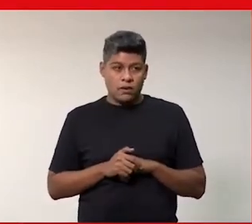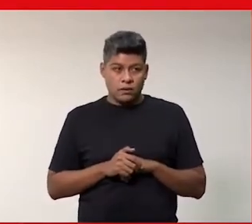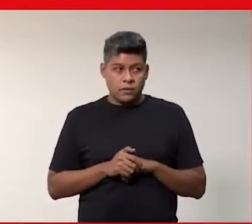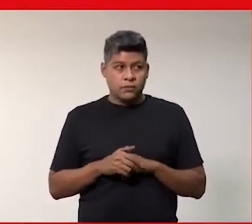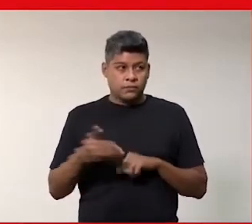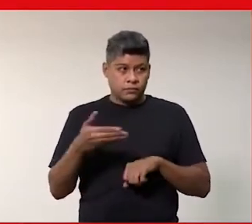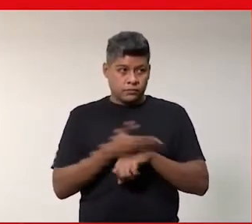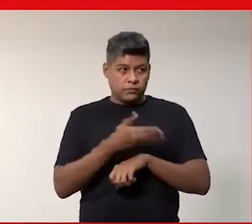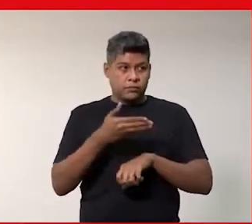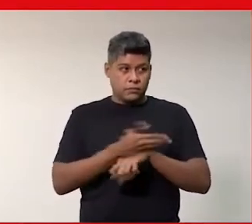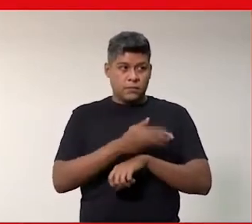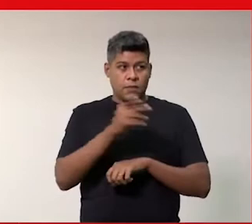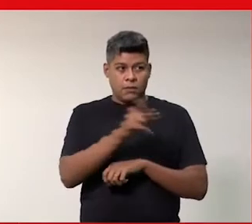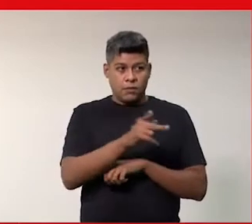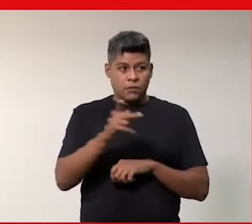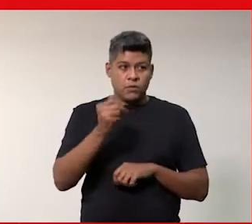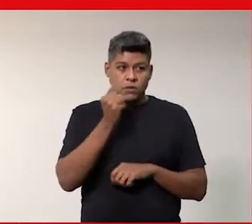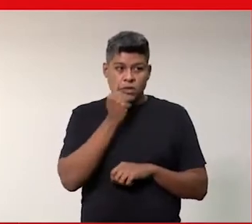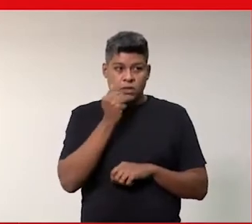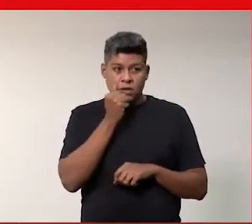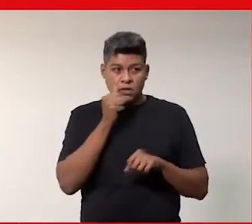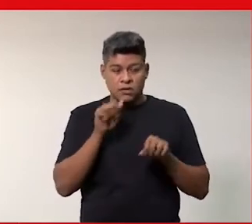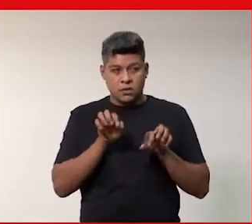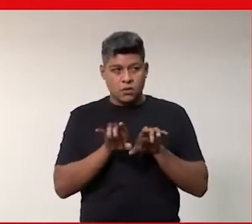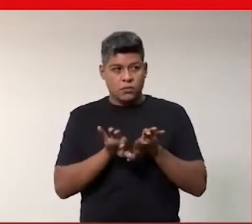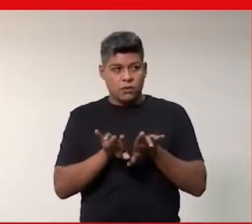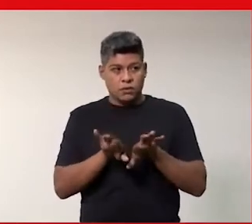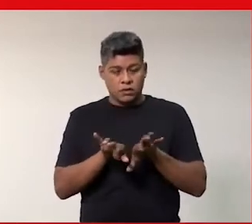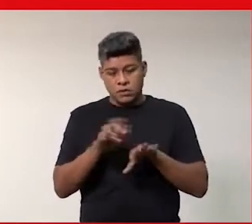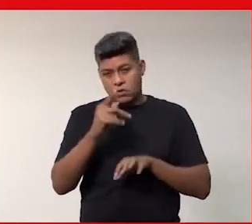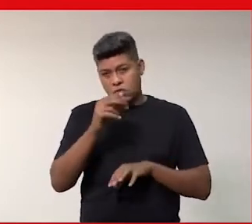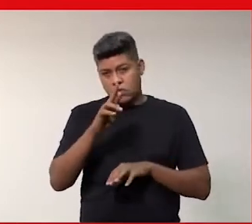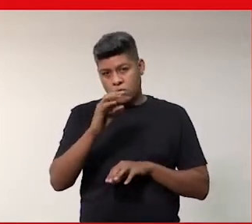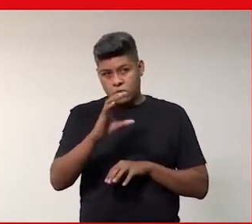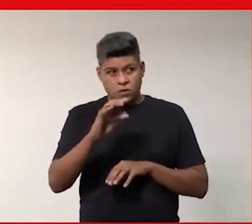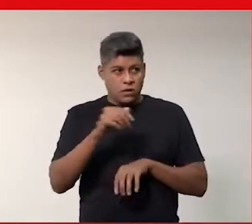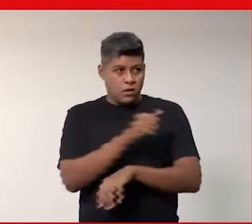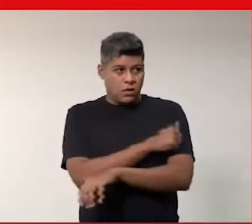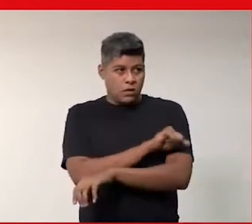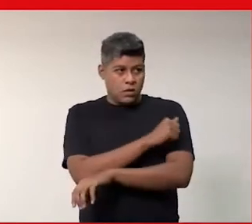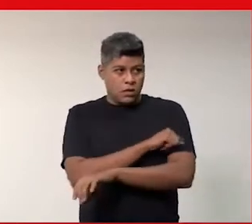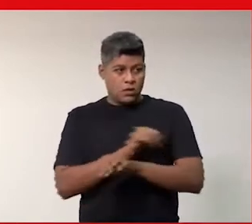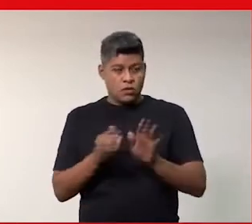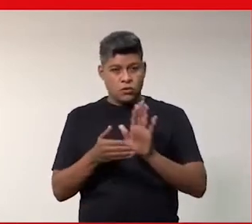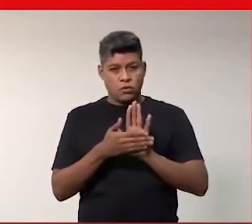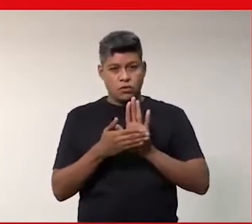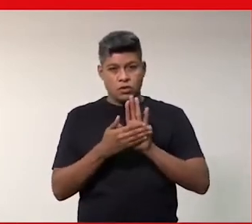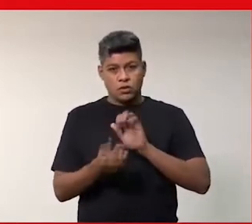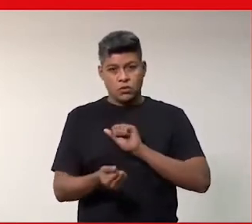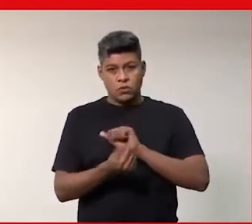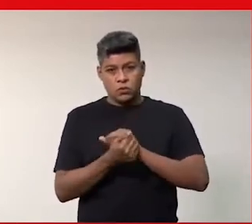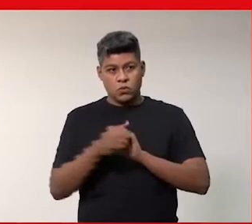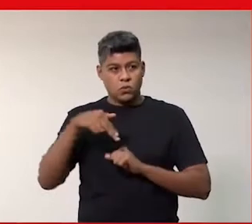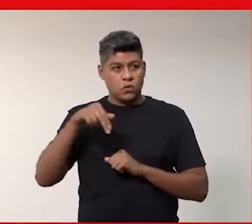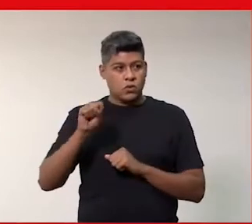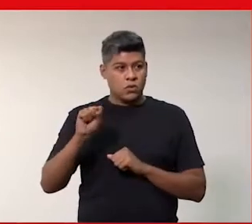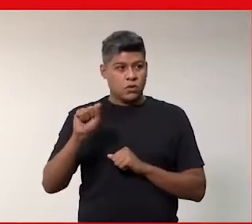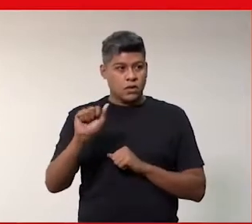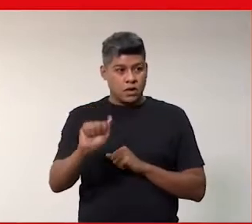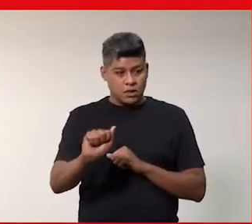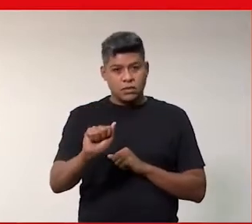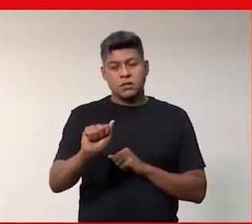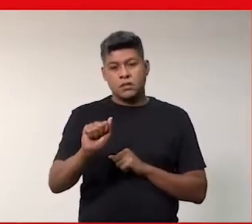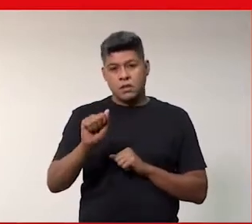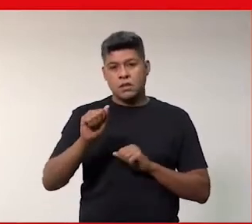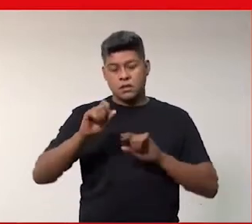atuou como professora de ciência da computação na PUC do Rio, liderou projetos em conjunto com a NASA, HP, IBM e